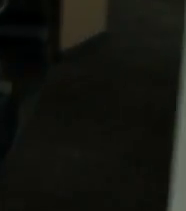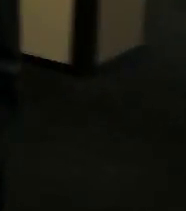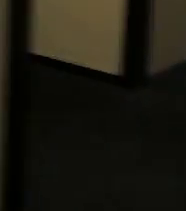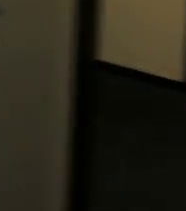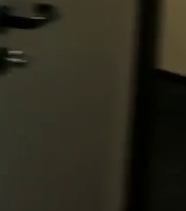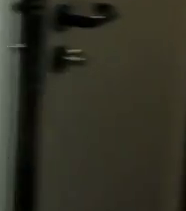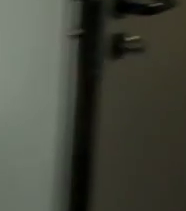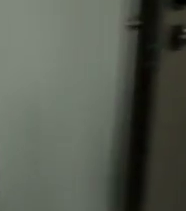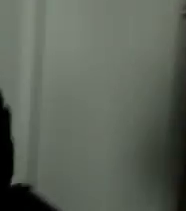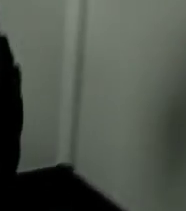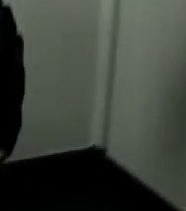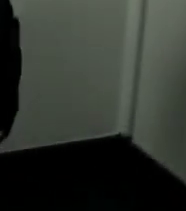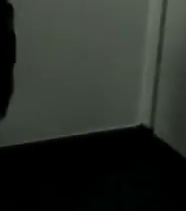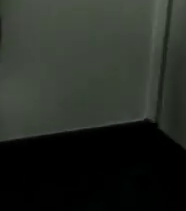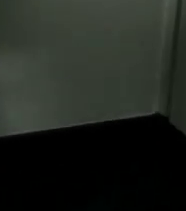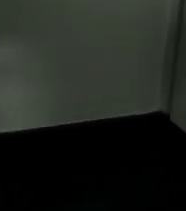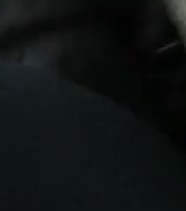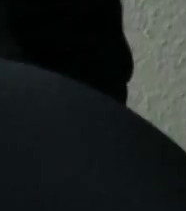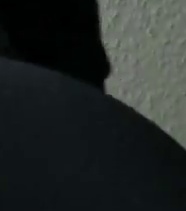plástico e coloca sobre uma mesa.